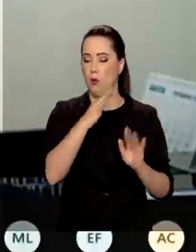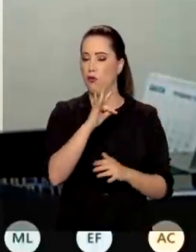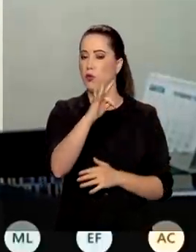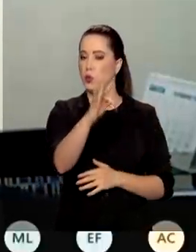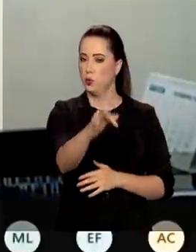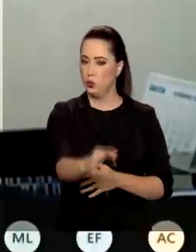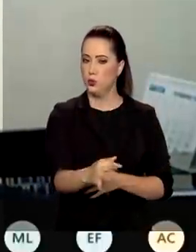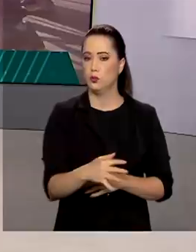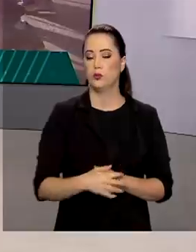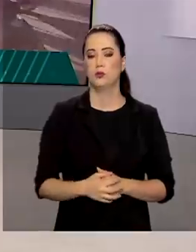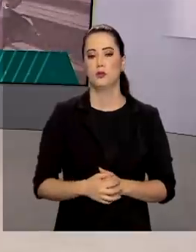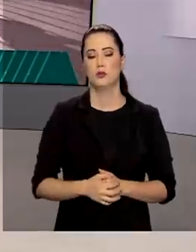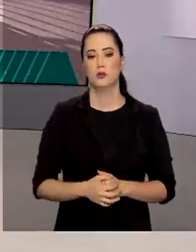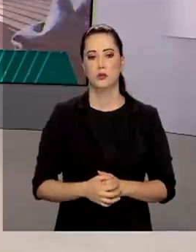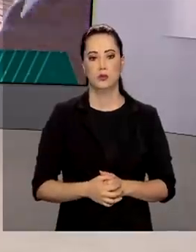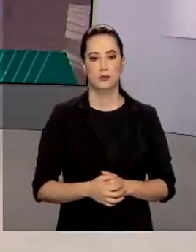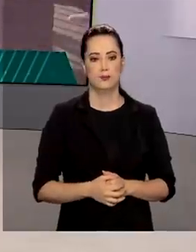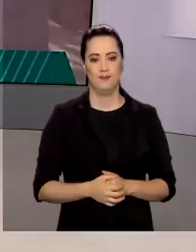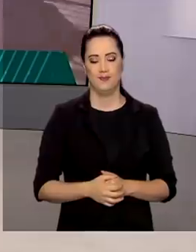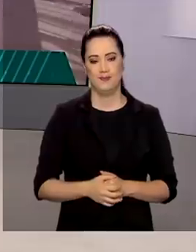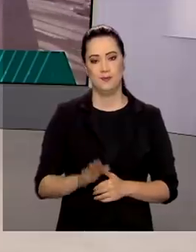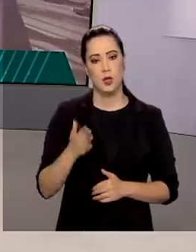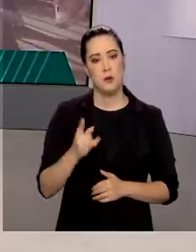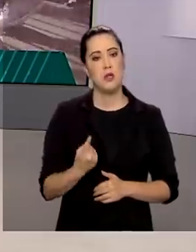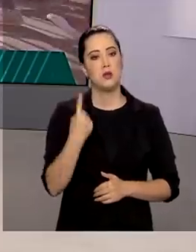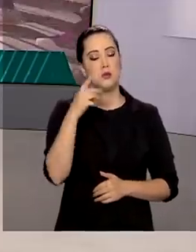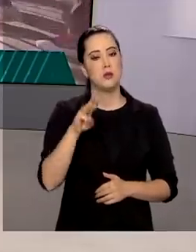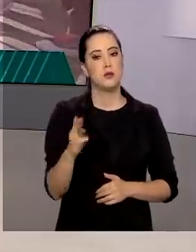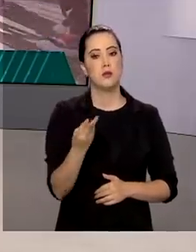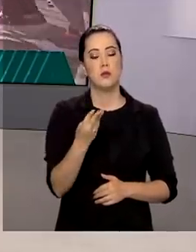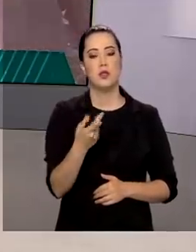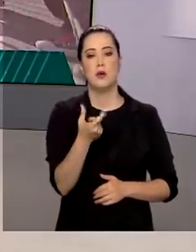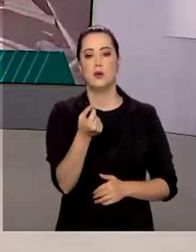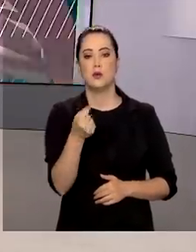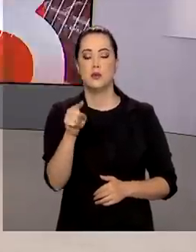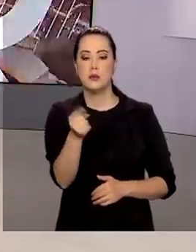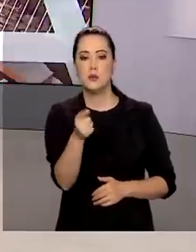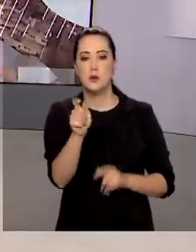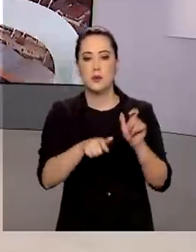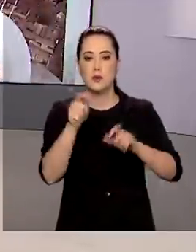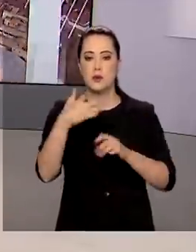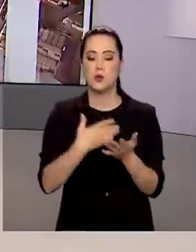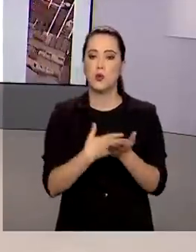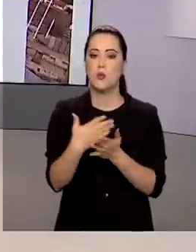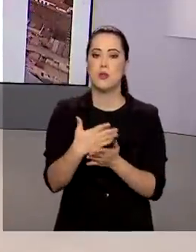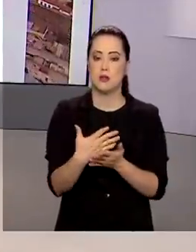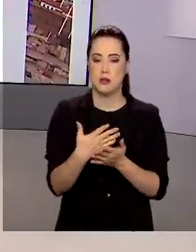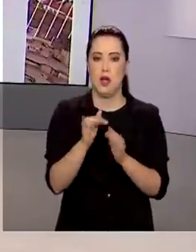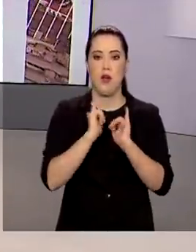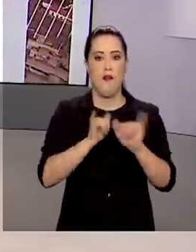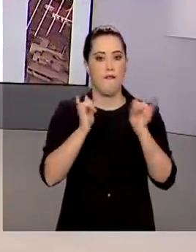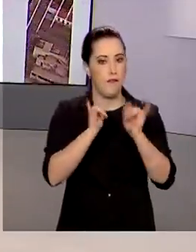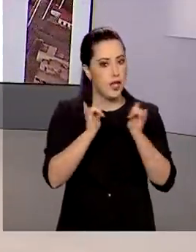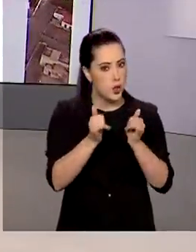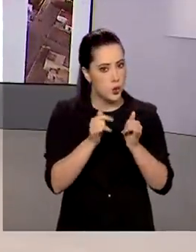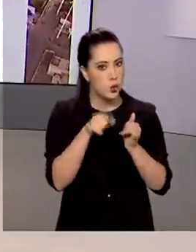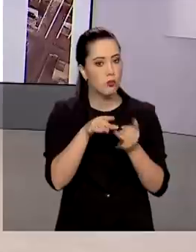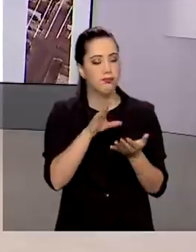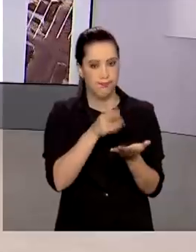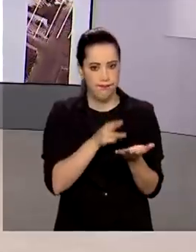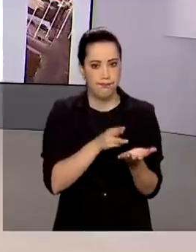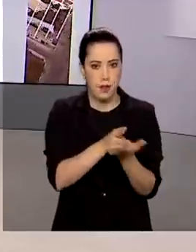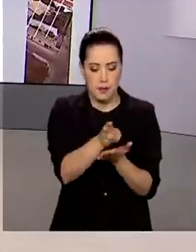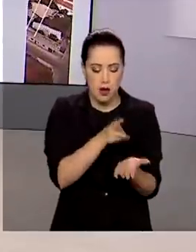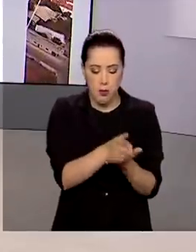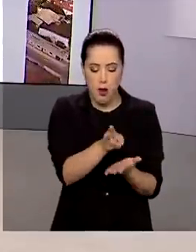até o final do ano. Cerca de 1 milhão e 200 mil pessoas começaram a receber um aviso pelo celular